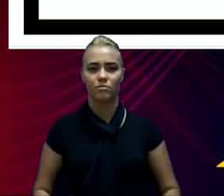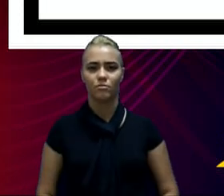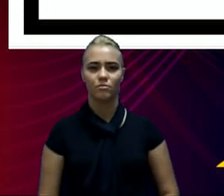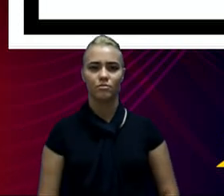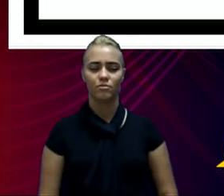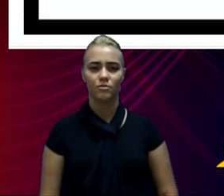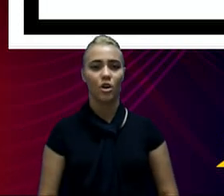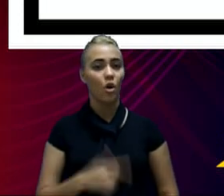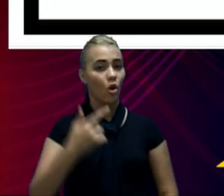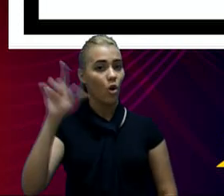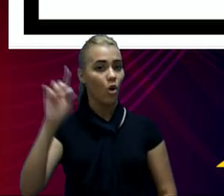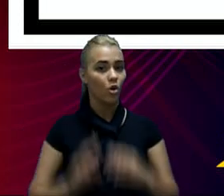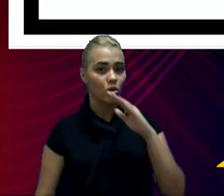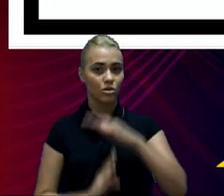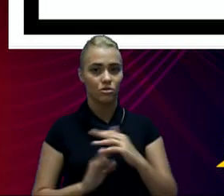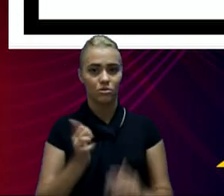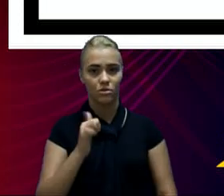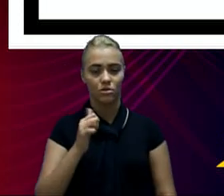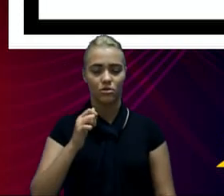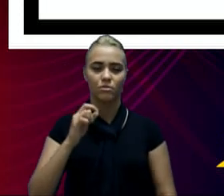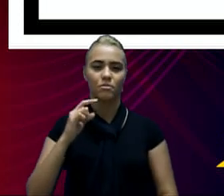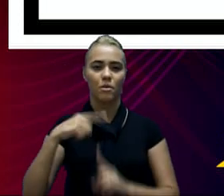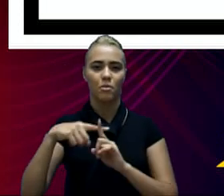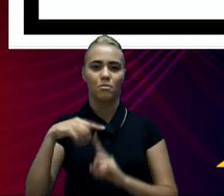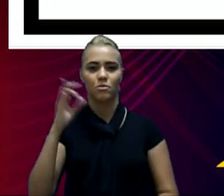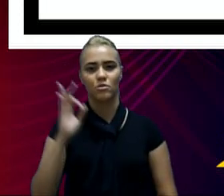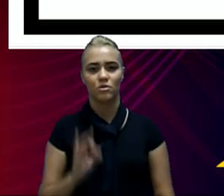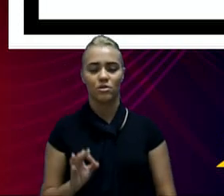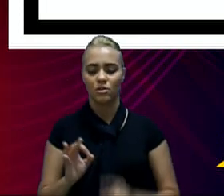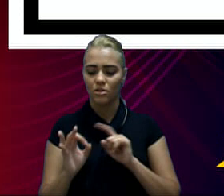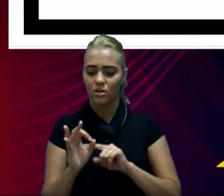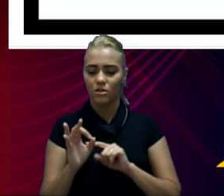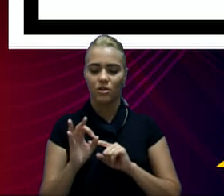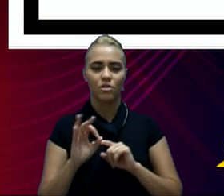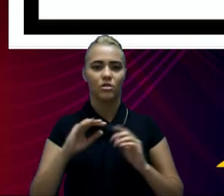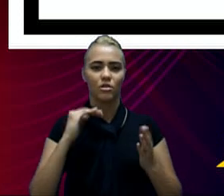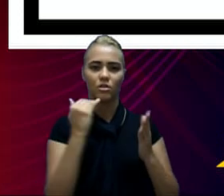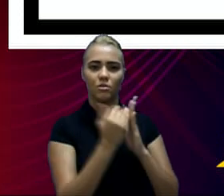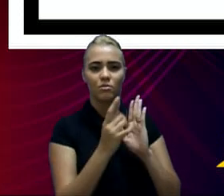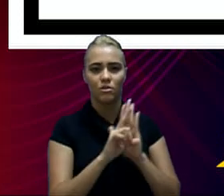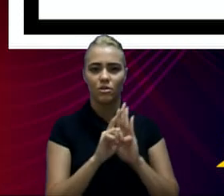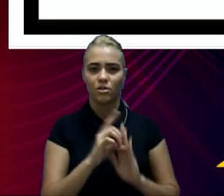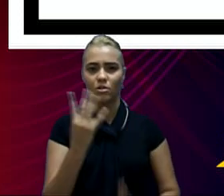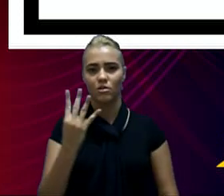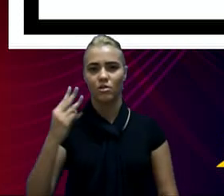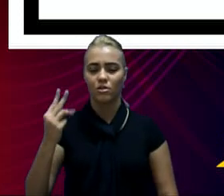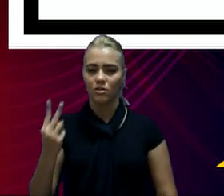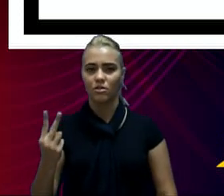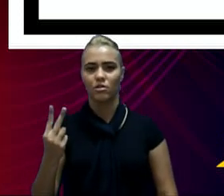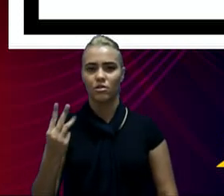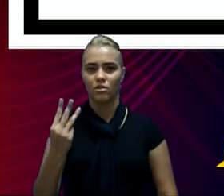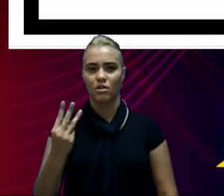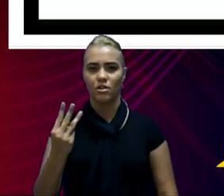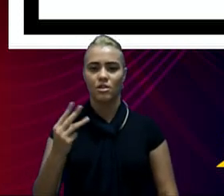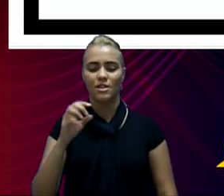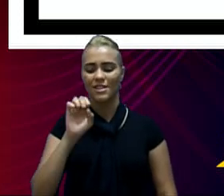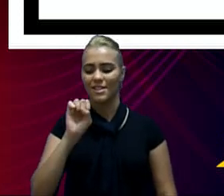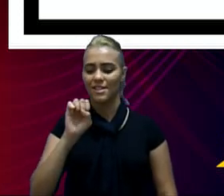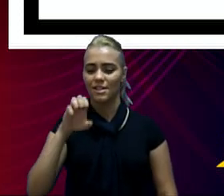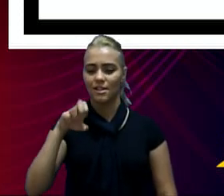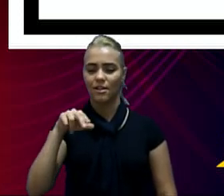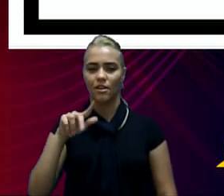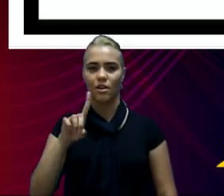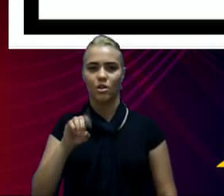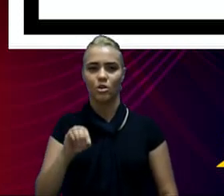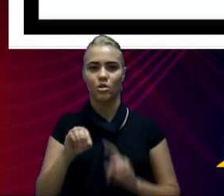Um outro limite de 11,5% é que a resolução 43 do Senado Federal, ela diz que você só